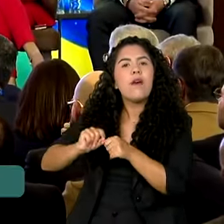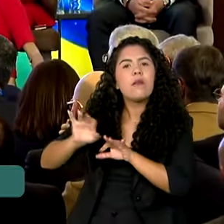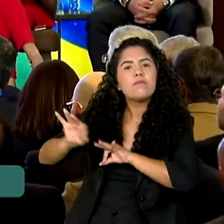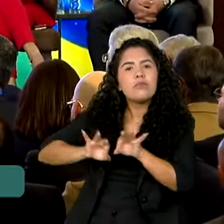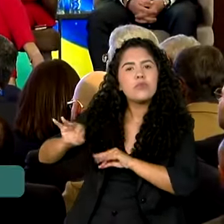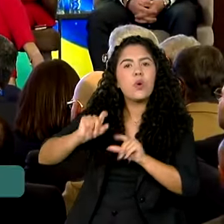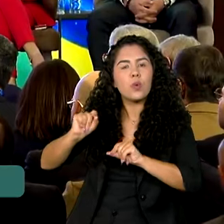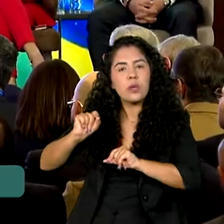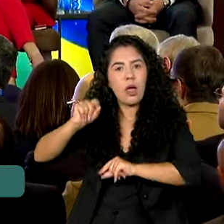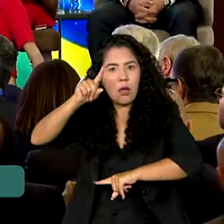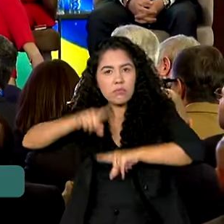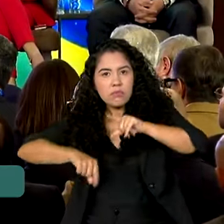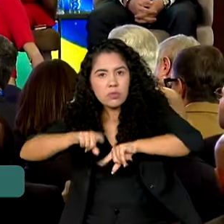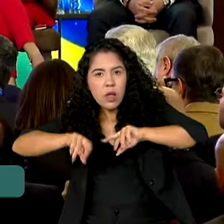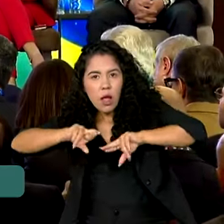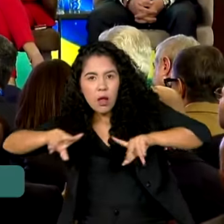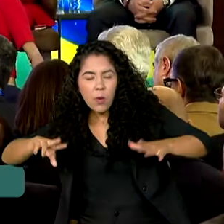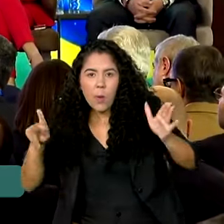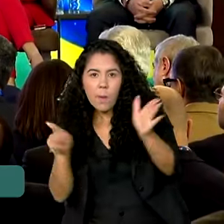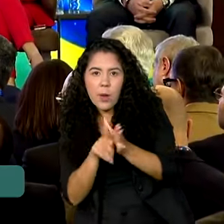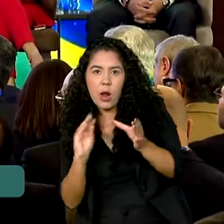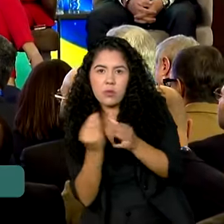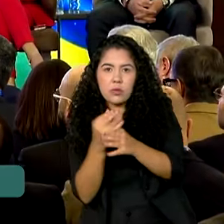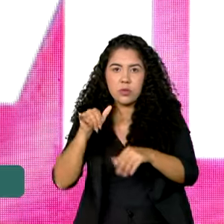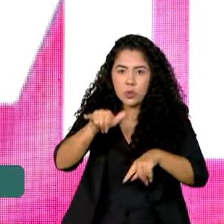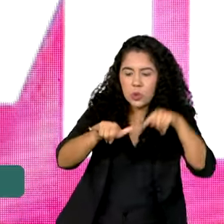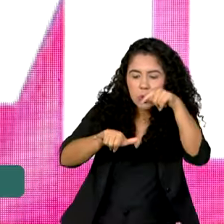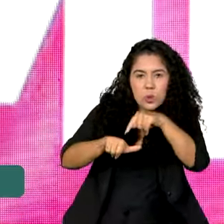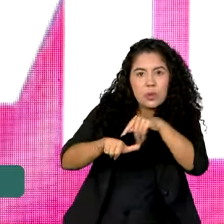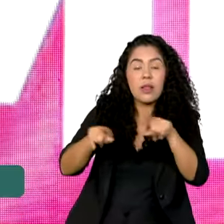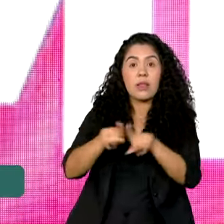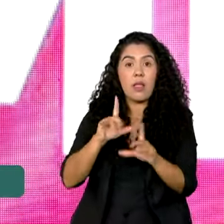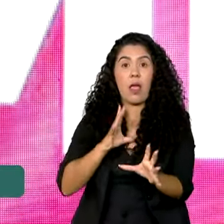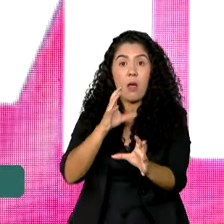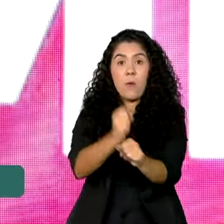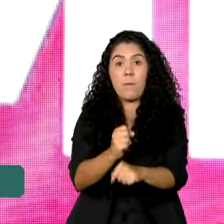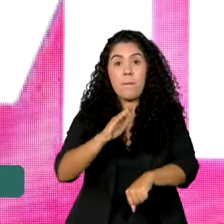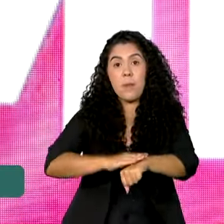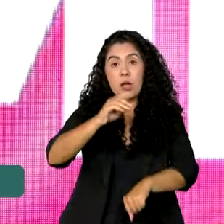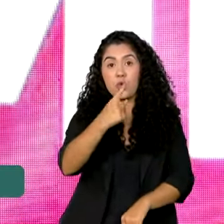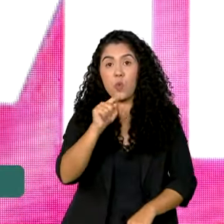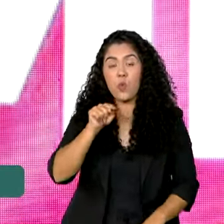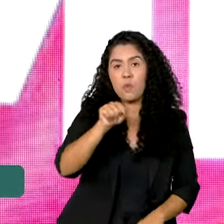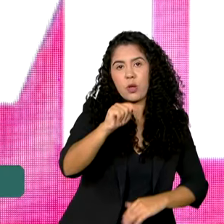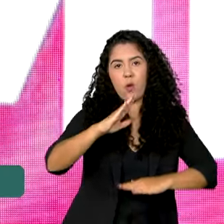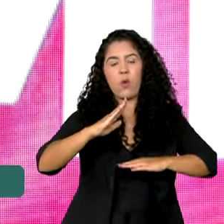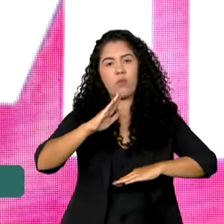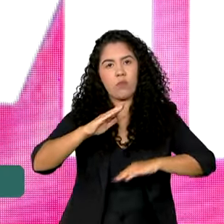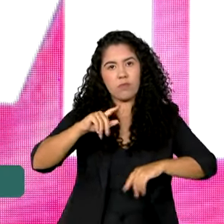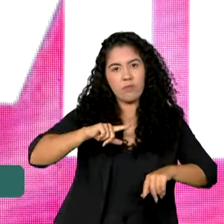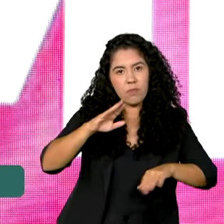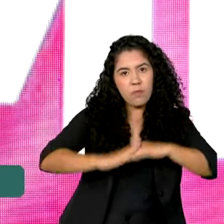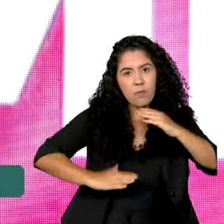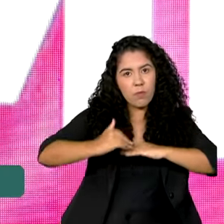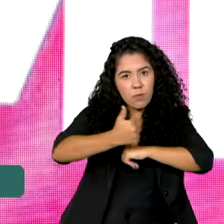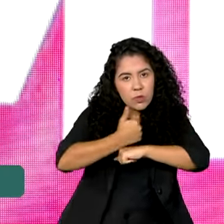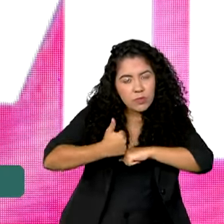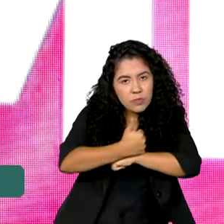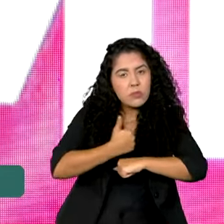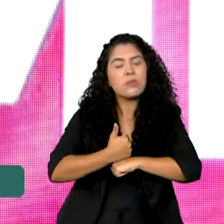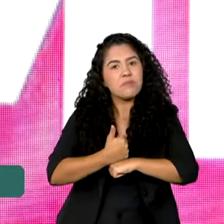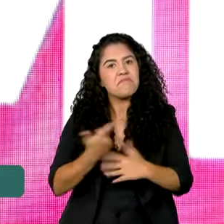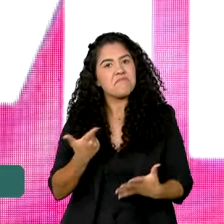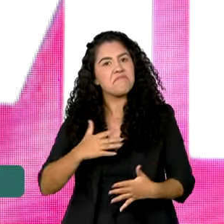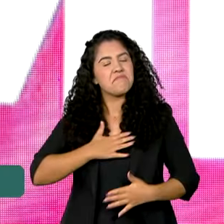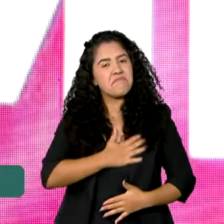interiores dos nossos IGETs e conta hoje com mais de mil funcionários. É uma grande satisfação poder